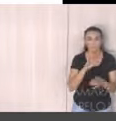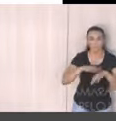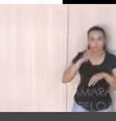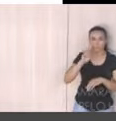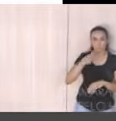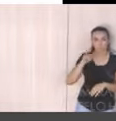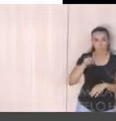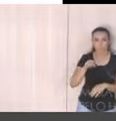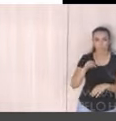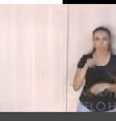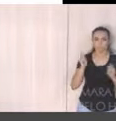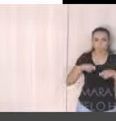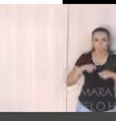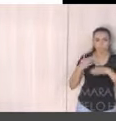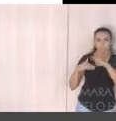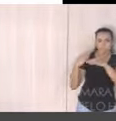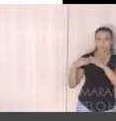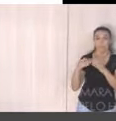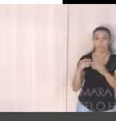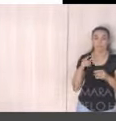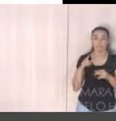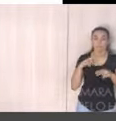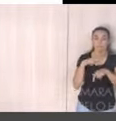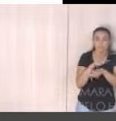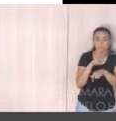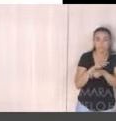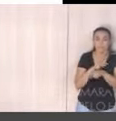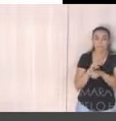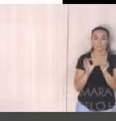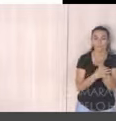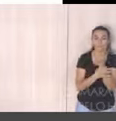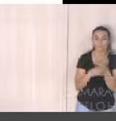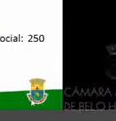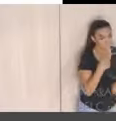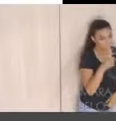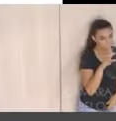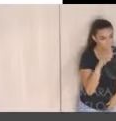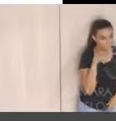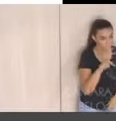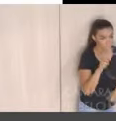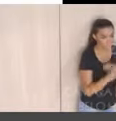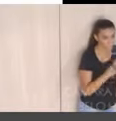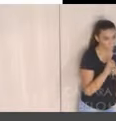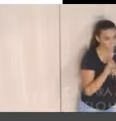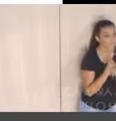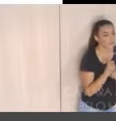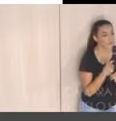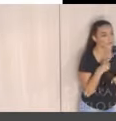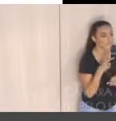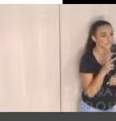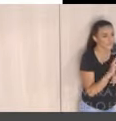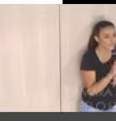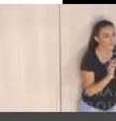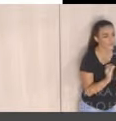capacitadas por ano, patrulhamento preventivo, temos, então, 150 mil por ano, operações especiais